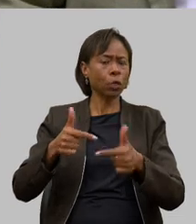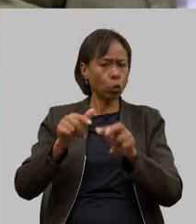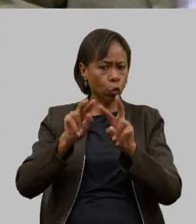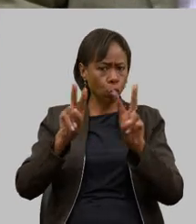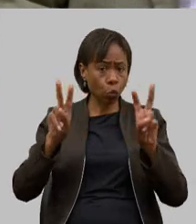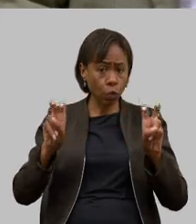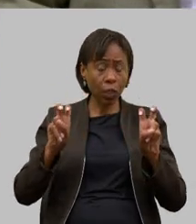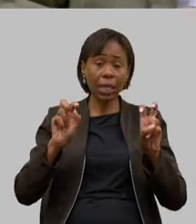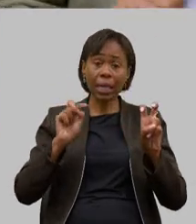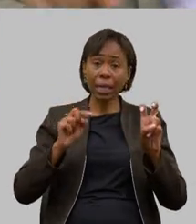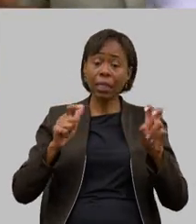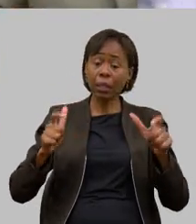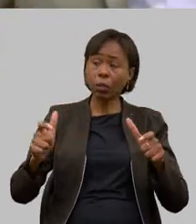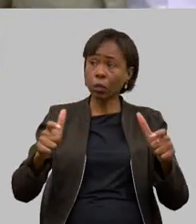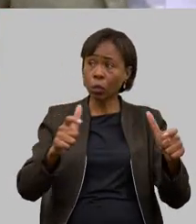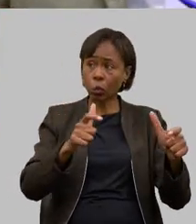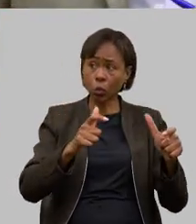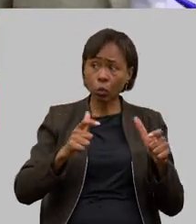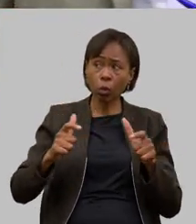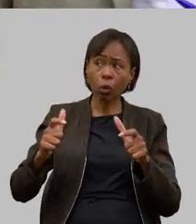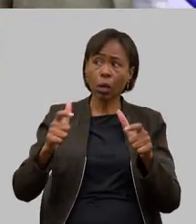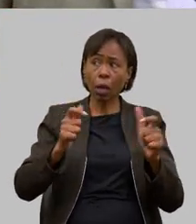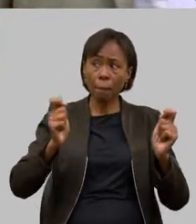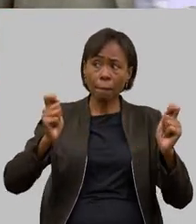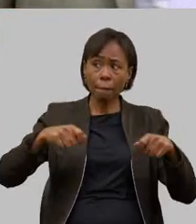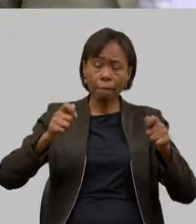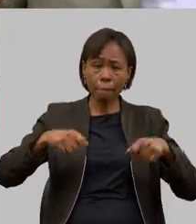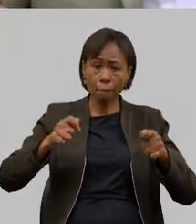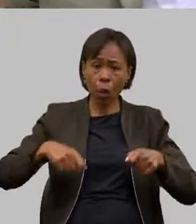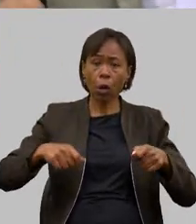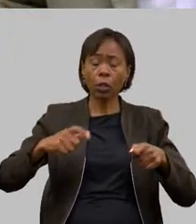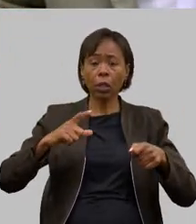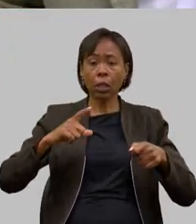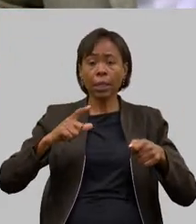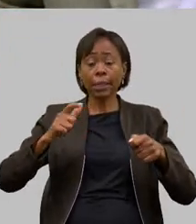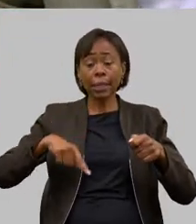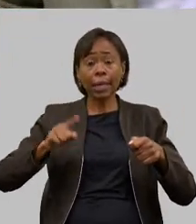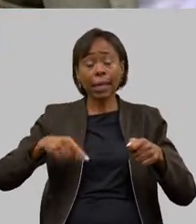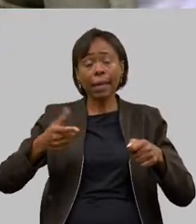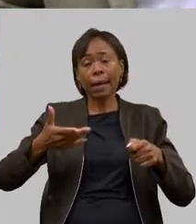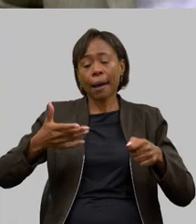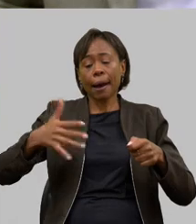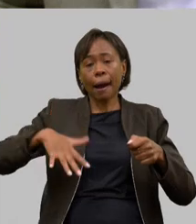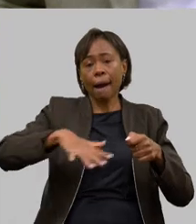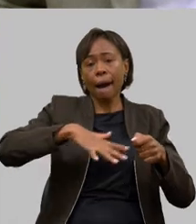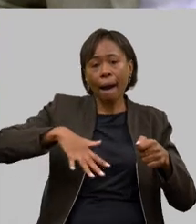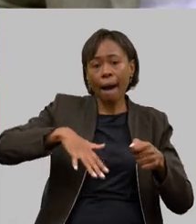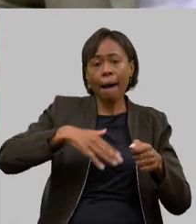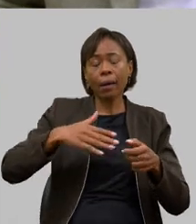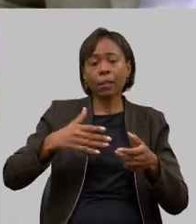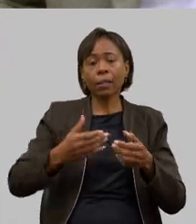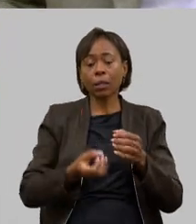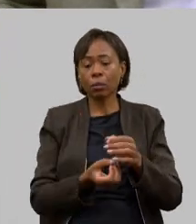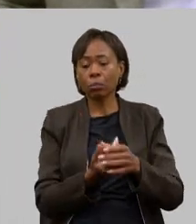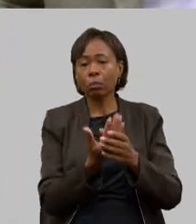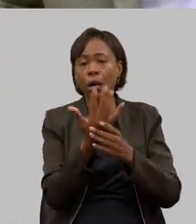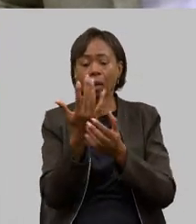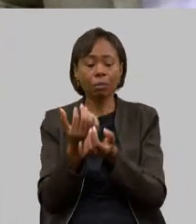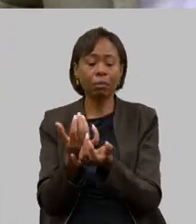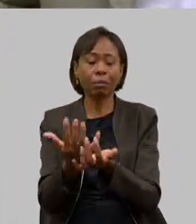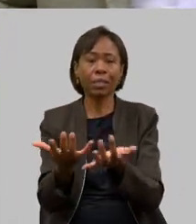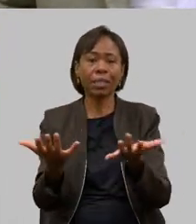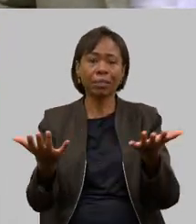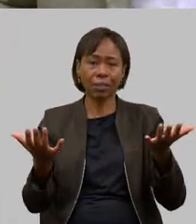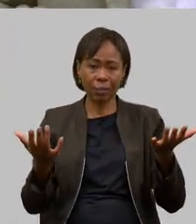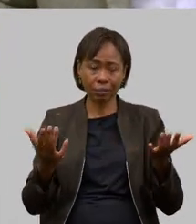áreas de pastagens degradadas possam se tornar áreas produtivas no nosso estado então